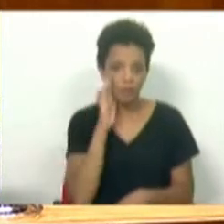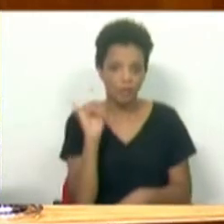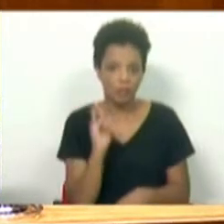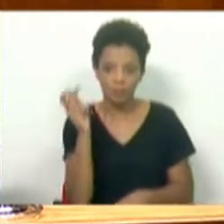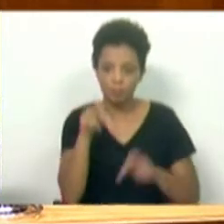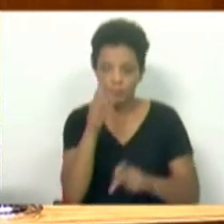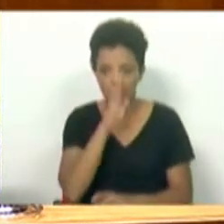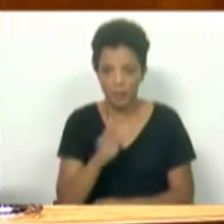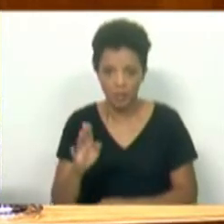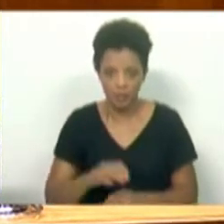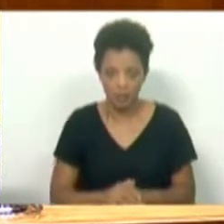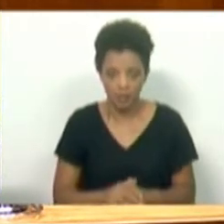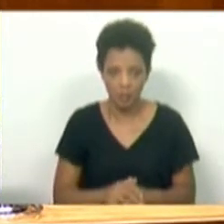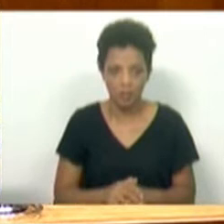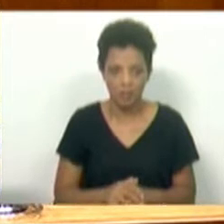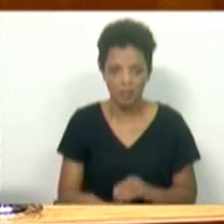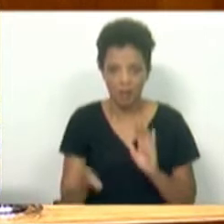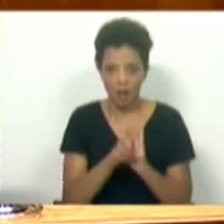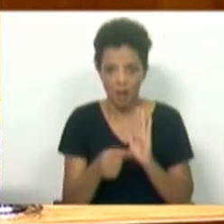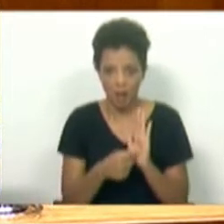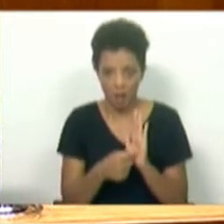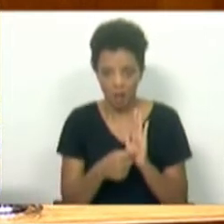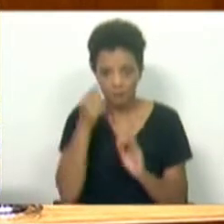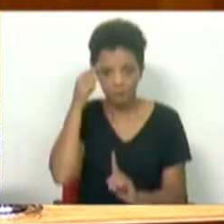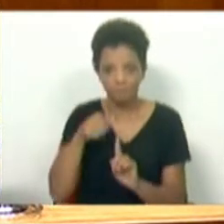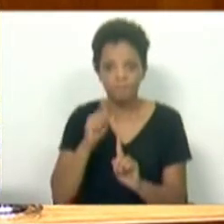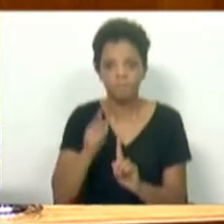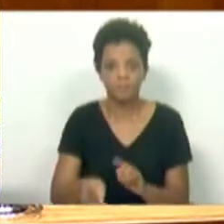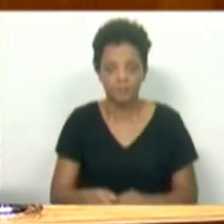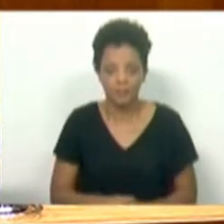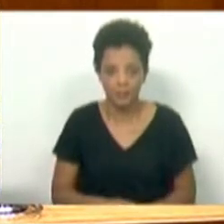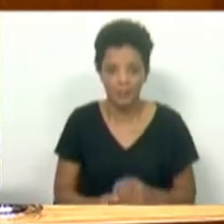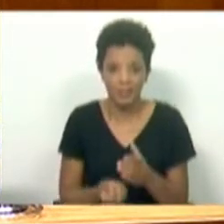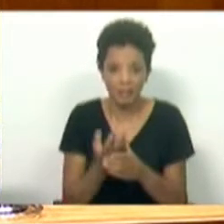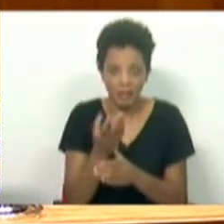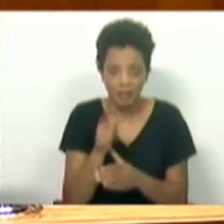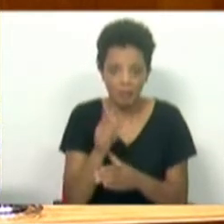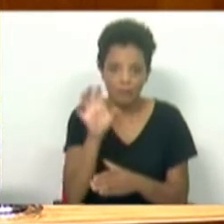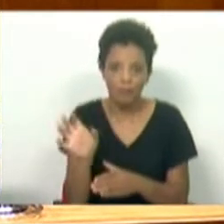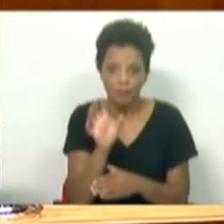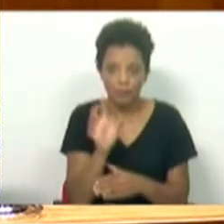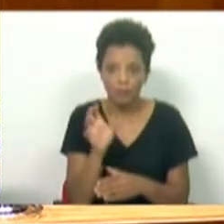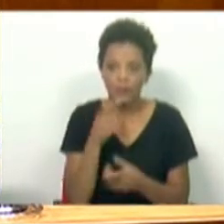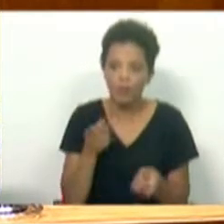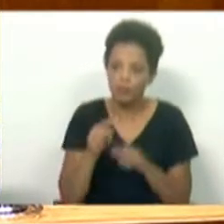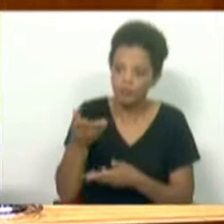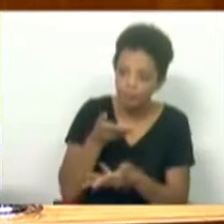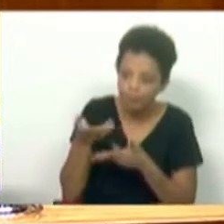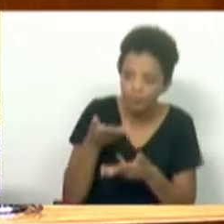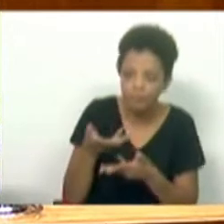implementar legislativamente, visa precisamente criar esse quadro de renegociação